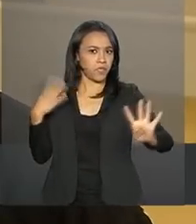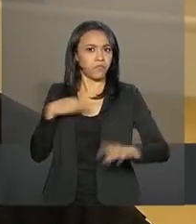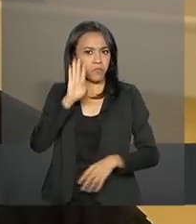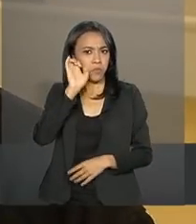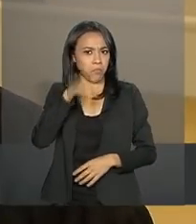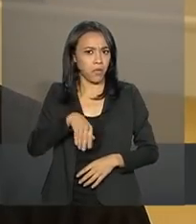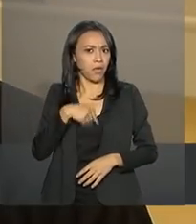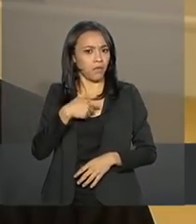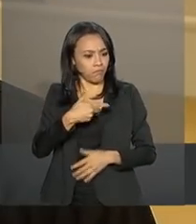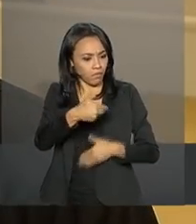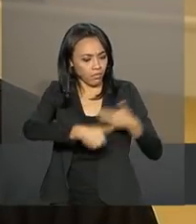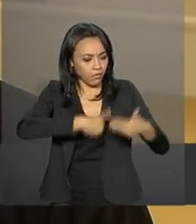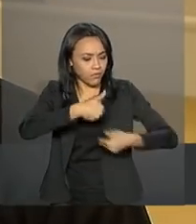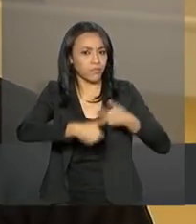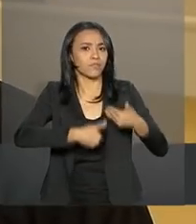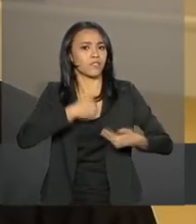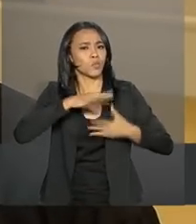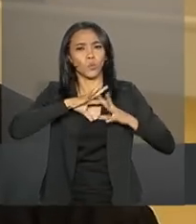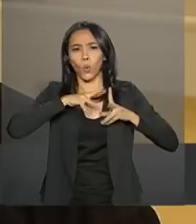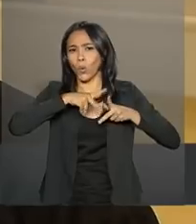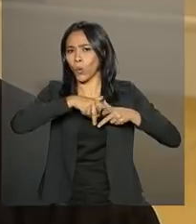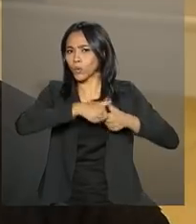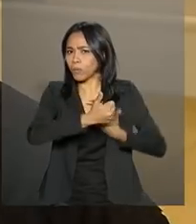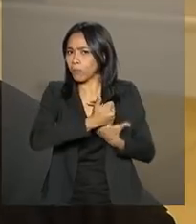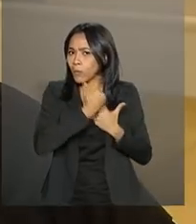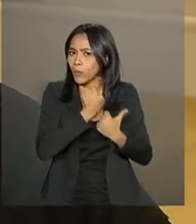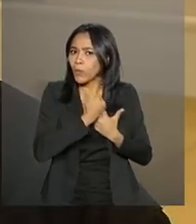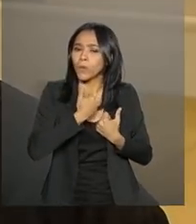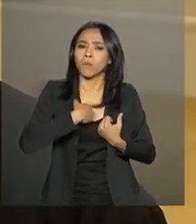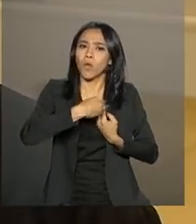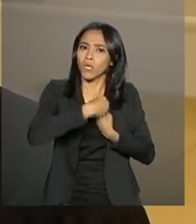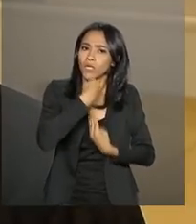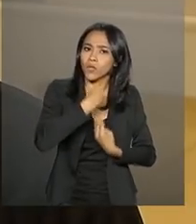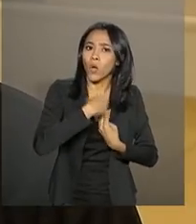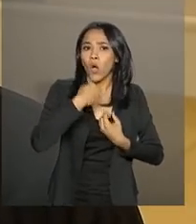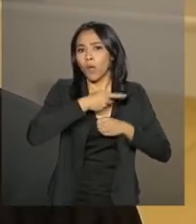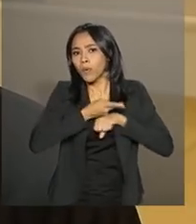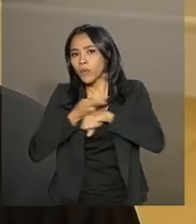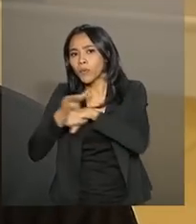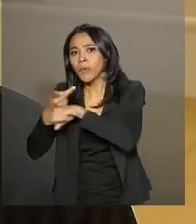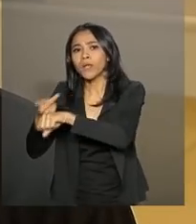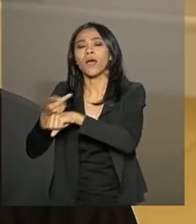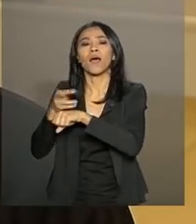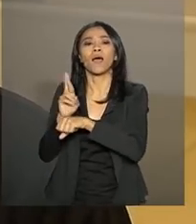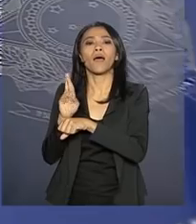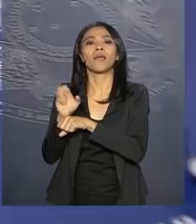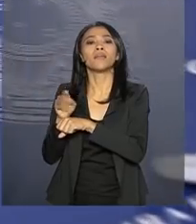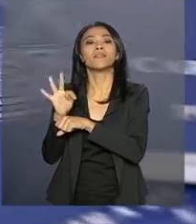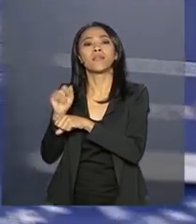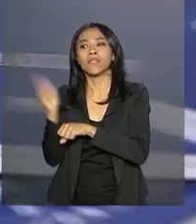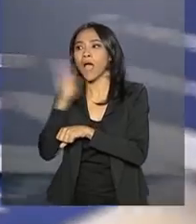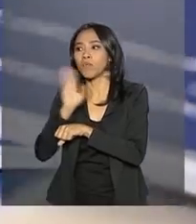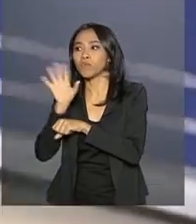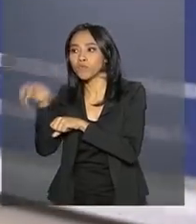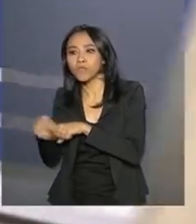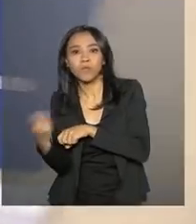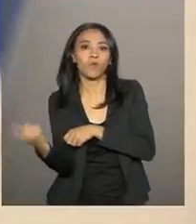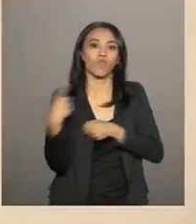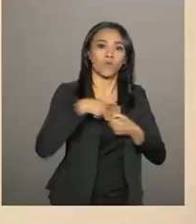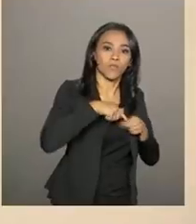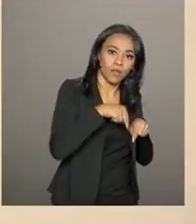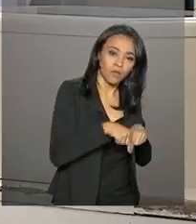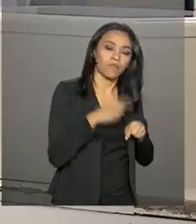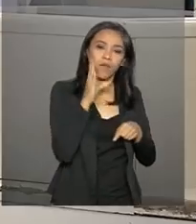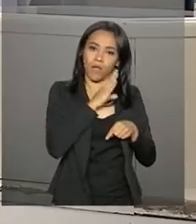bem por ela. Ela me deu todo o esporte, mandou ir lá na Receita Federal, fui rapidinho e já voltei. A emissão das carteiras de